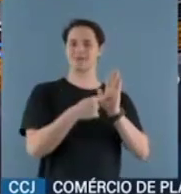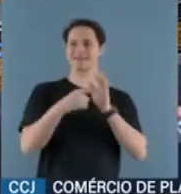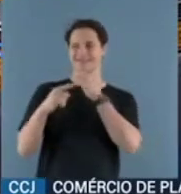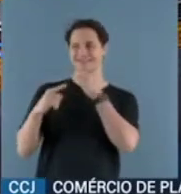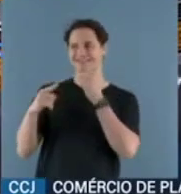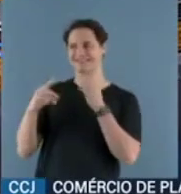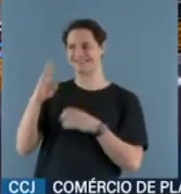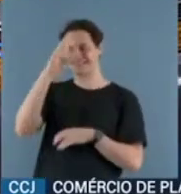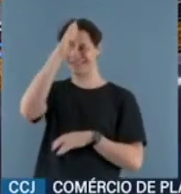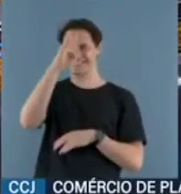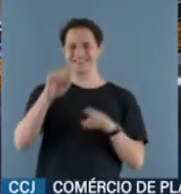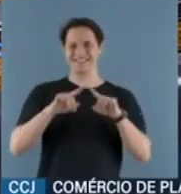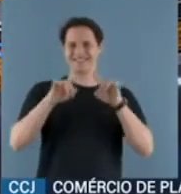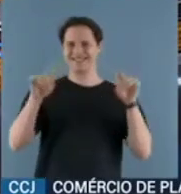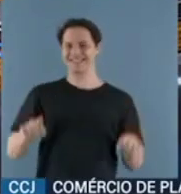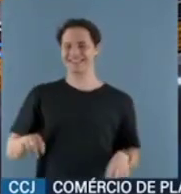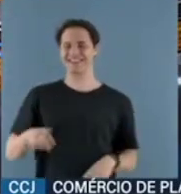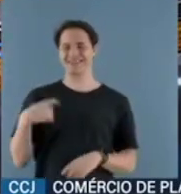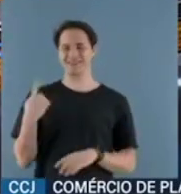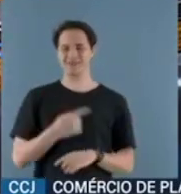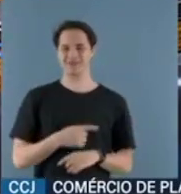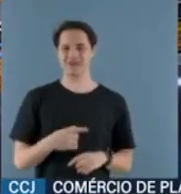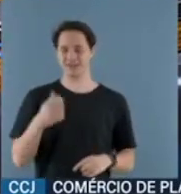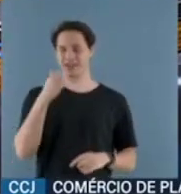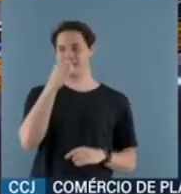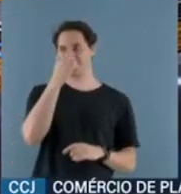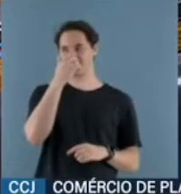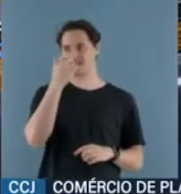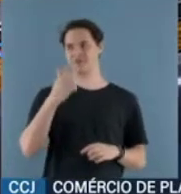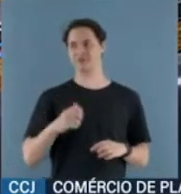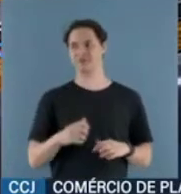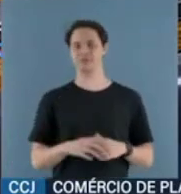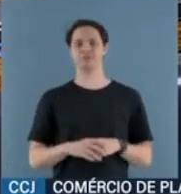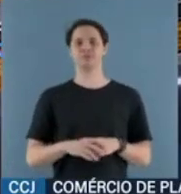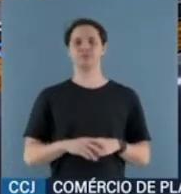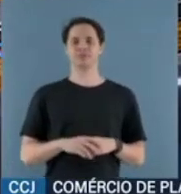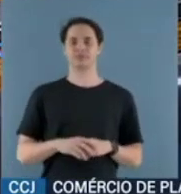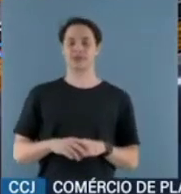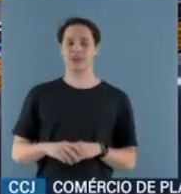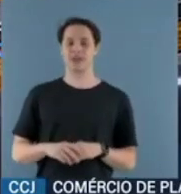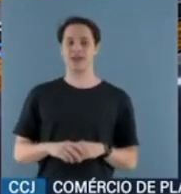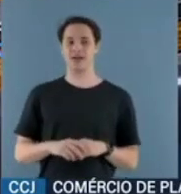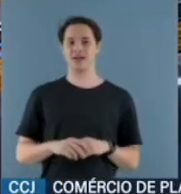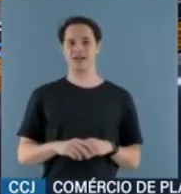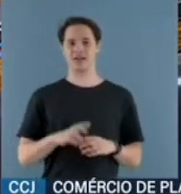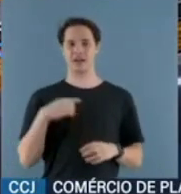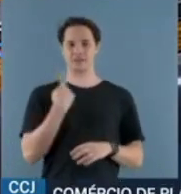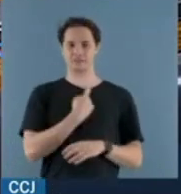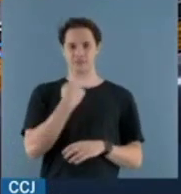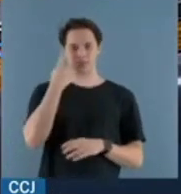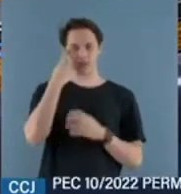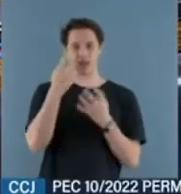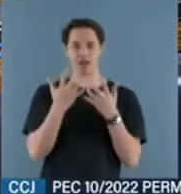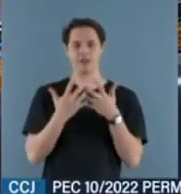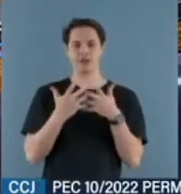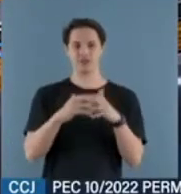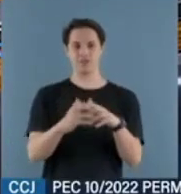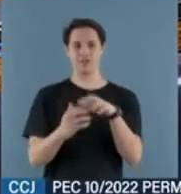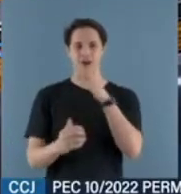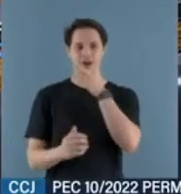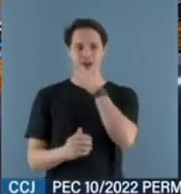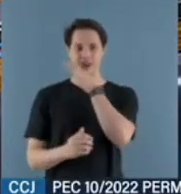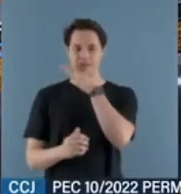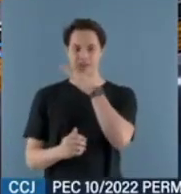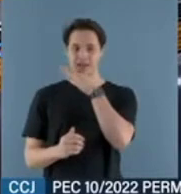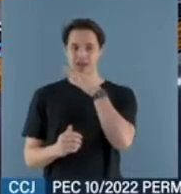na Polícia Federal. É bom lembrar. Duas vezes se cita este ministro como alguém que chamou a Força Nacional